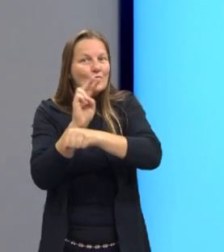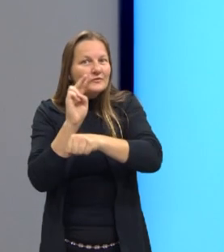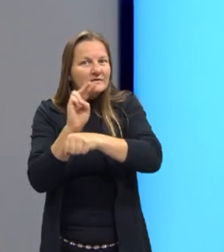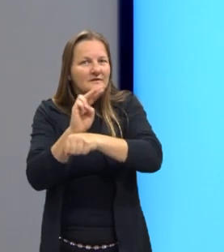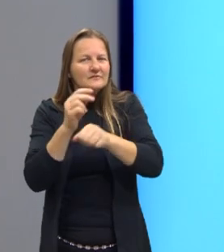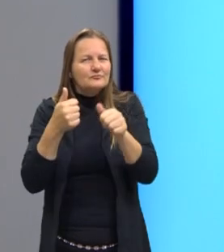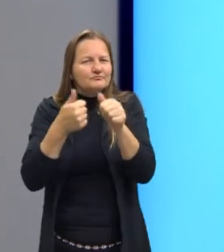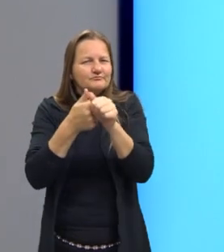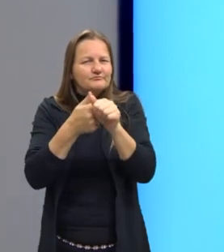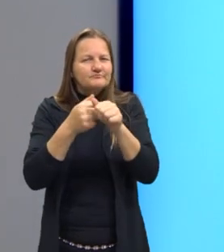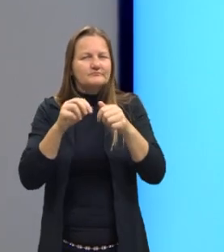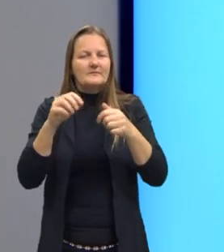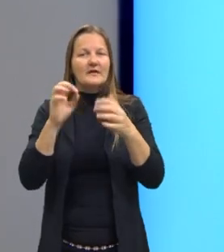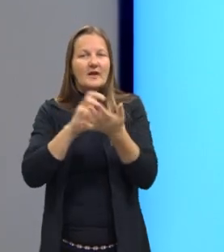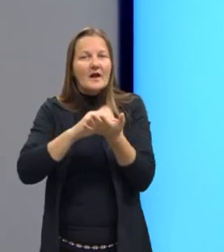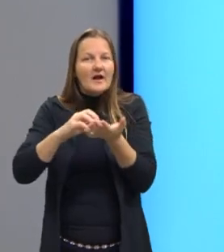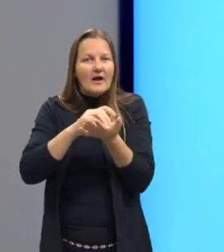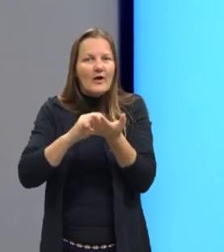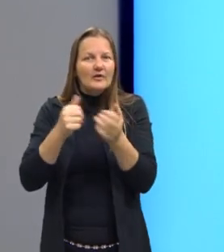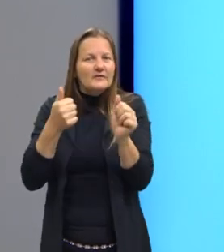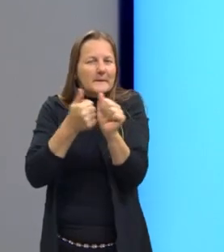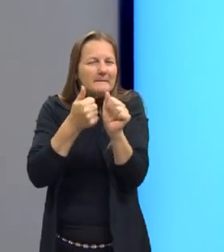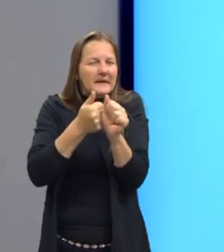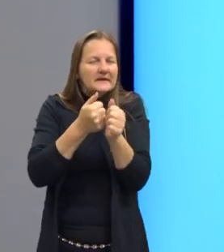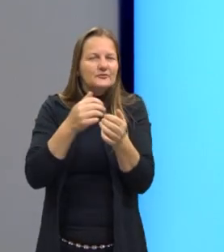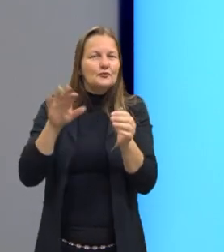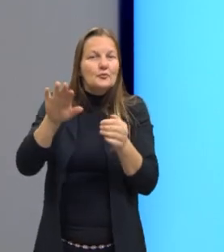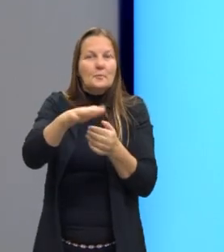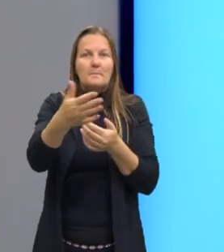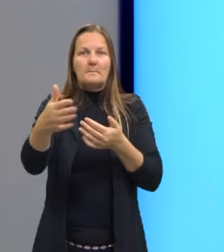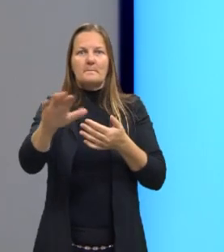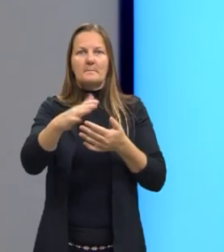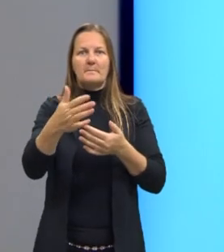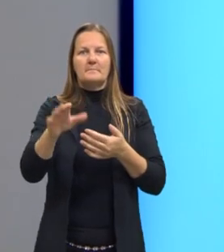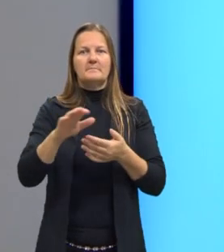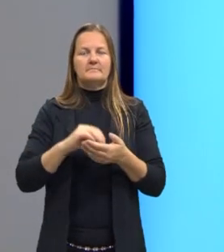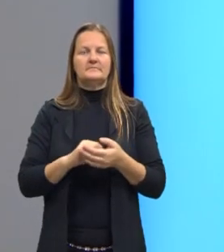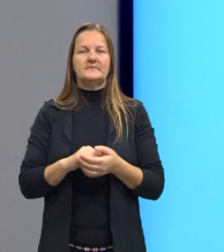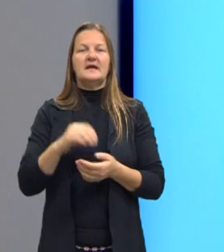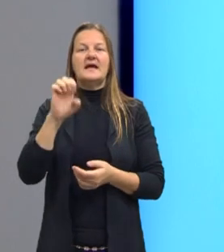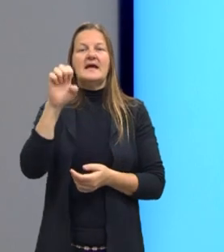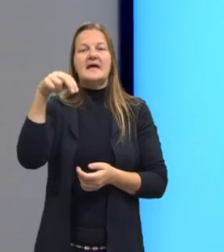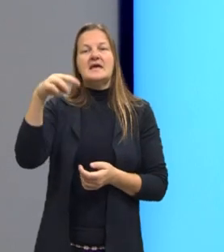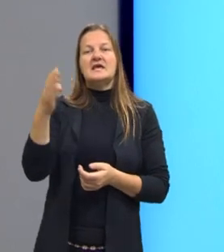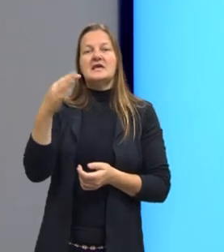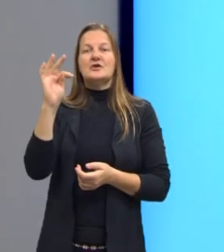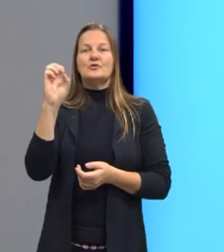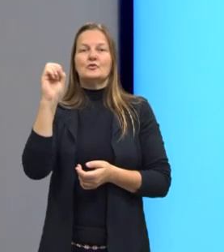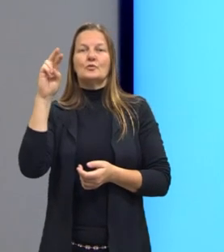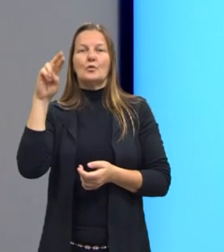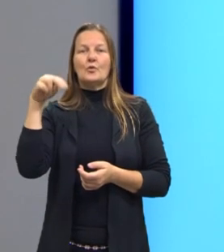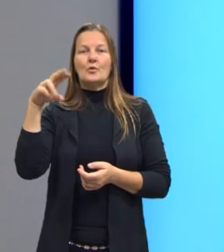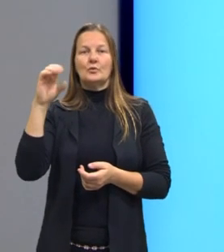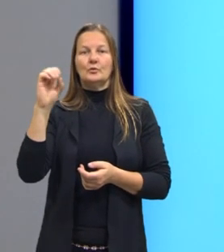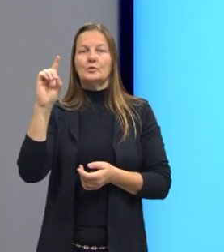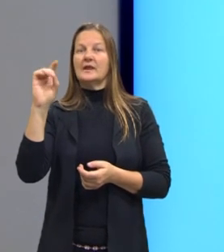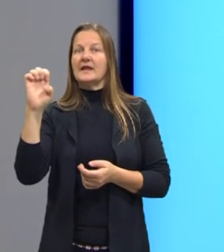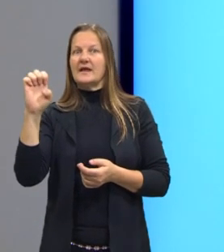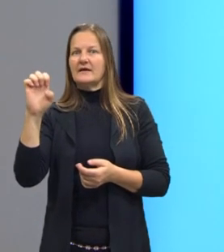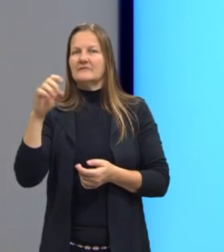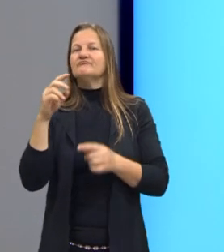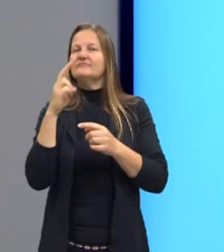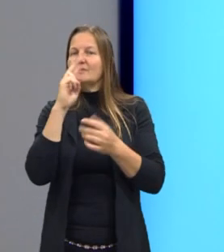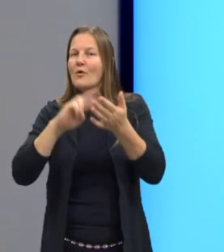arredondamento, com esses cálculos que muitas vezes é visto como difícil, daí a questão matemática da conta, né? pede multiplicar